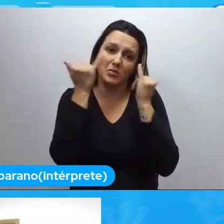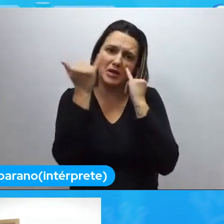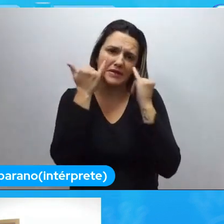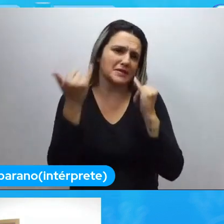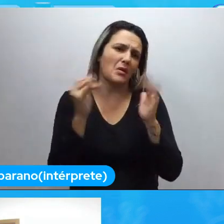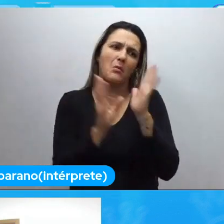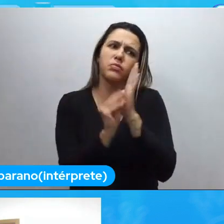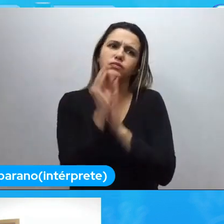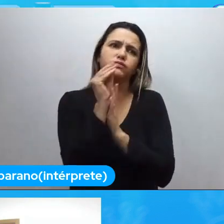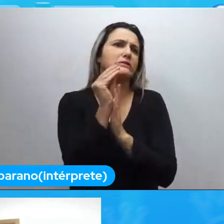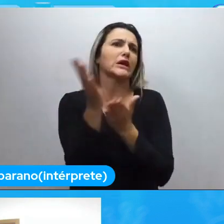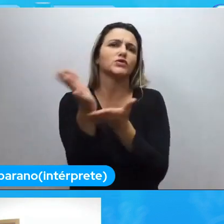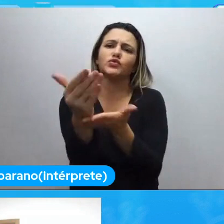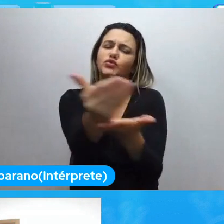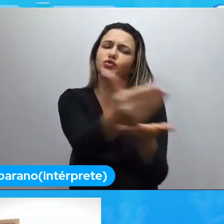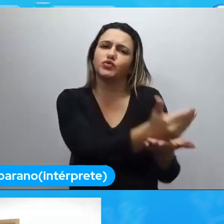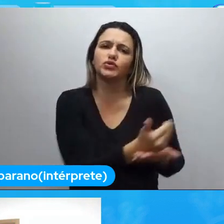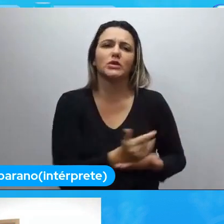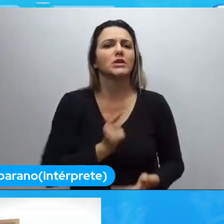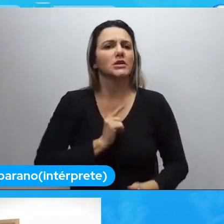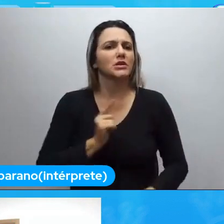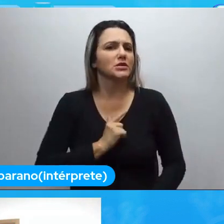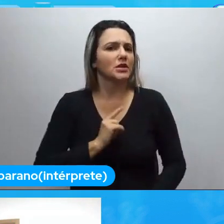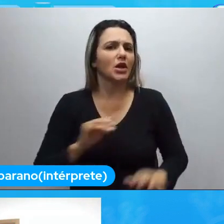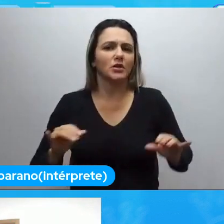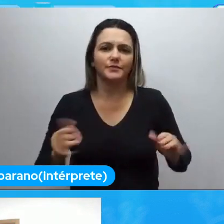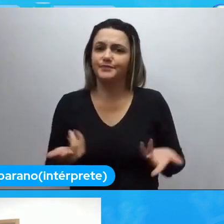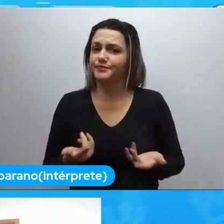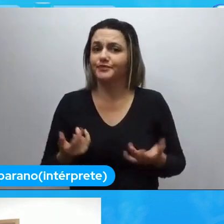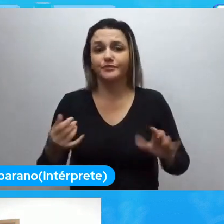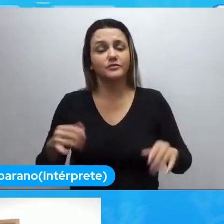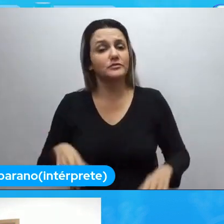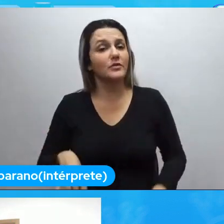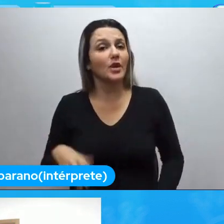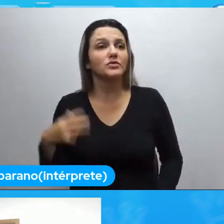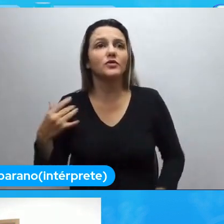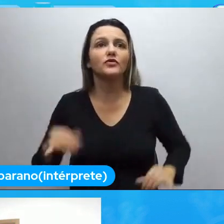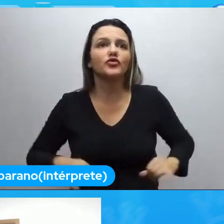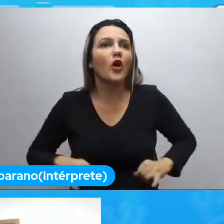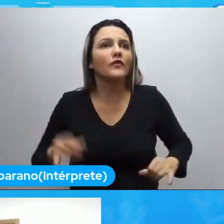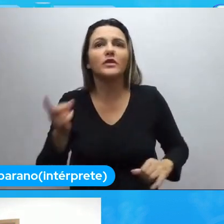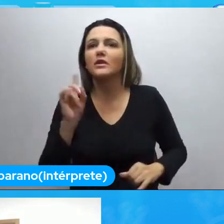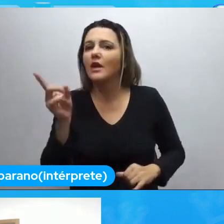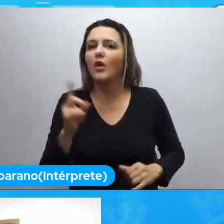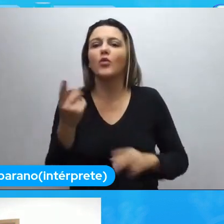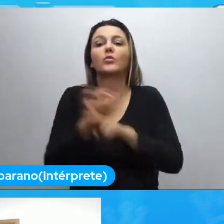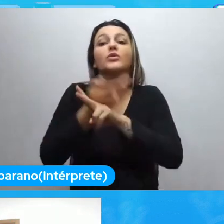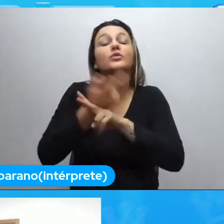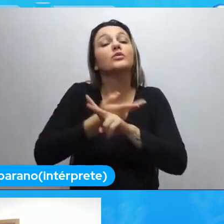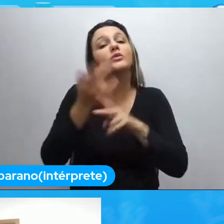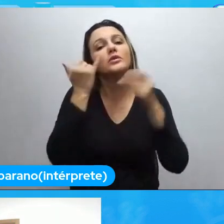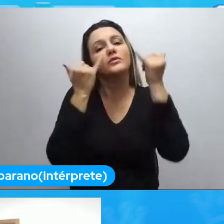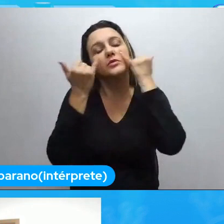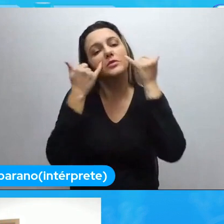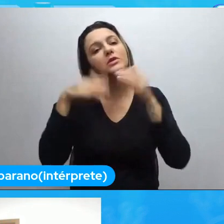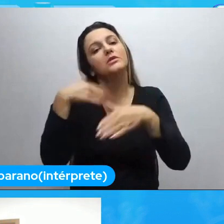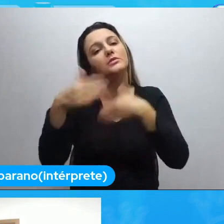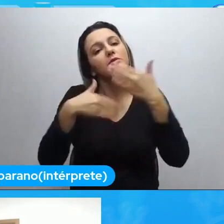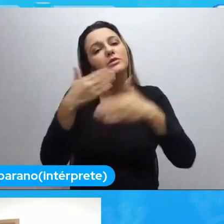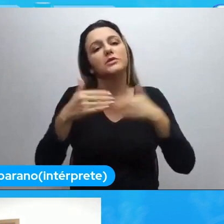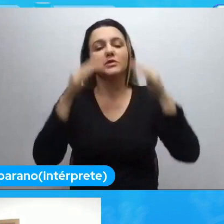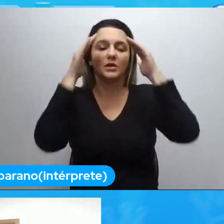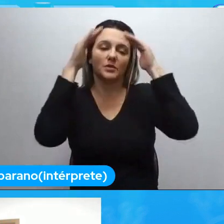Então, tem informação. Acho que você não dói você procurar informação e você tentar sempre estar se mantendo nesse processo de respeito e de